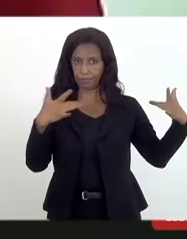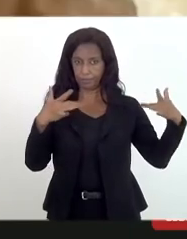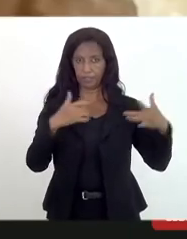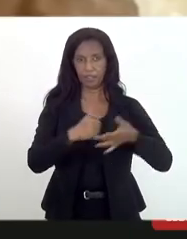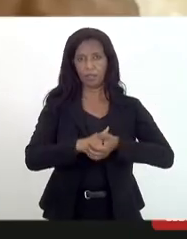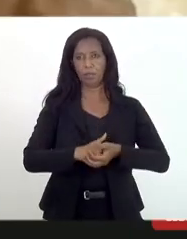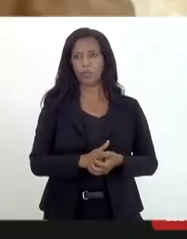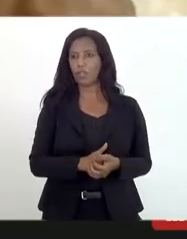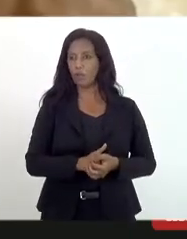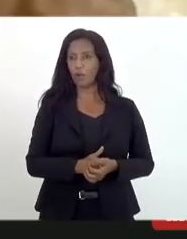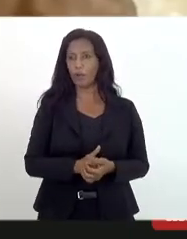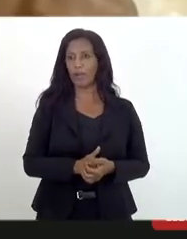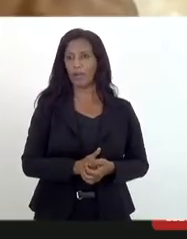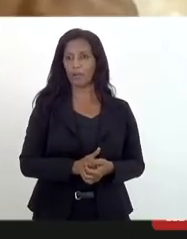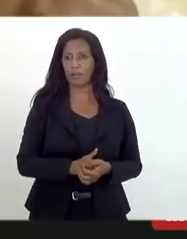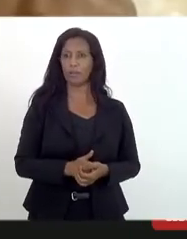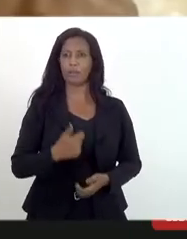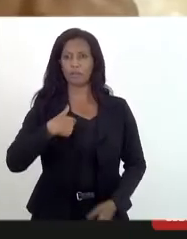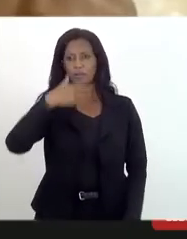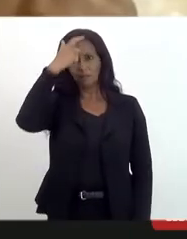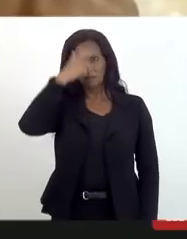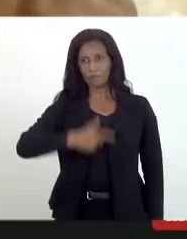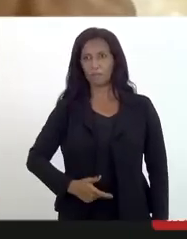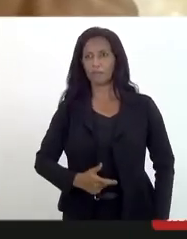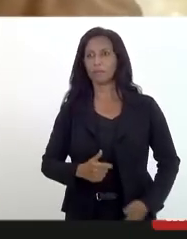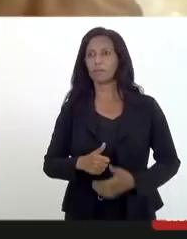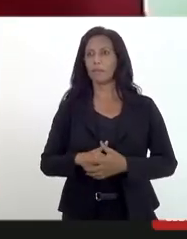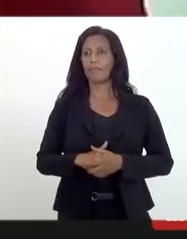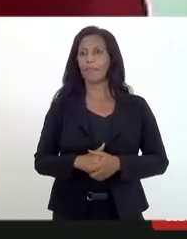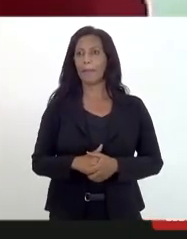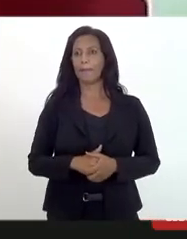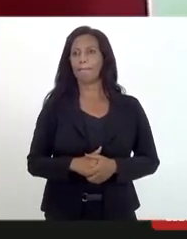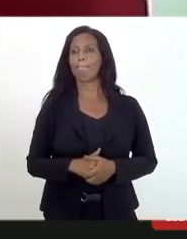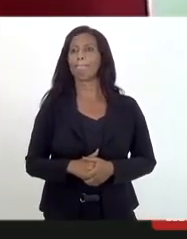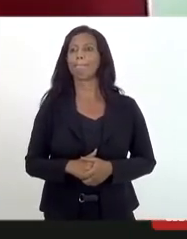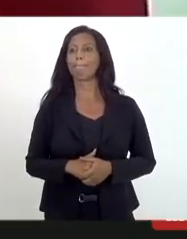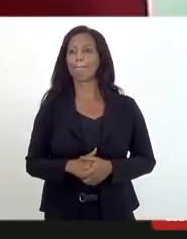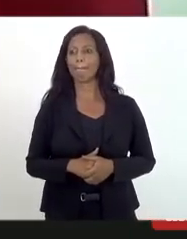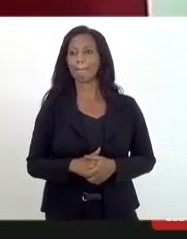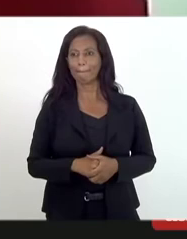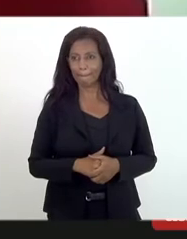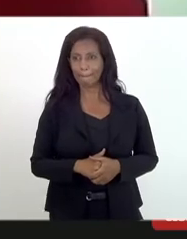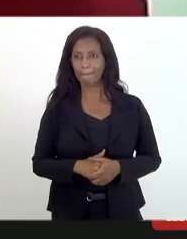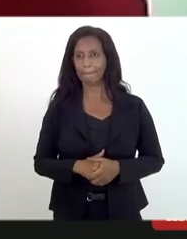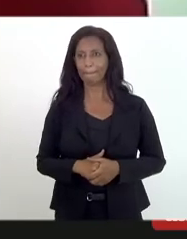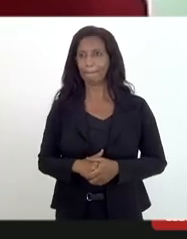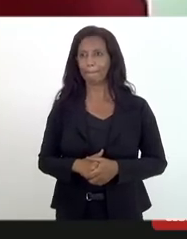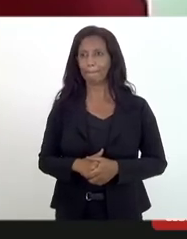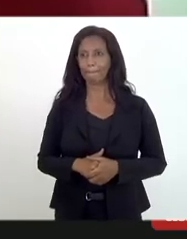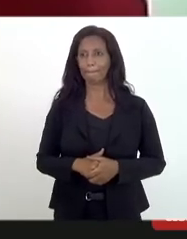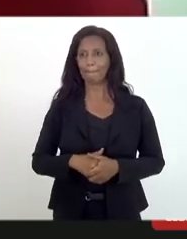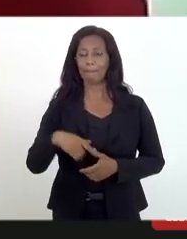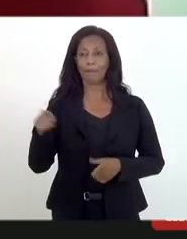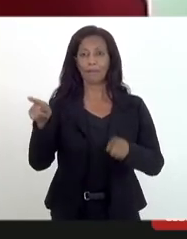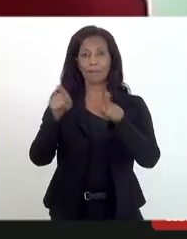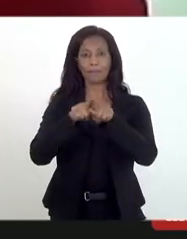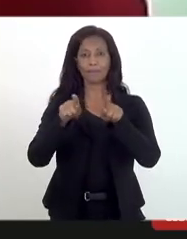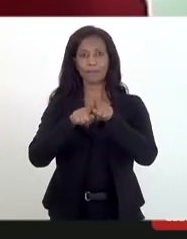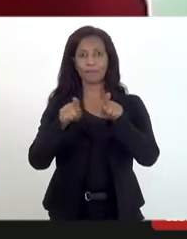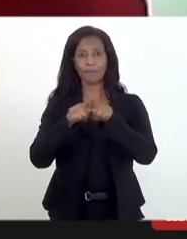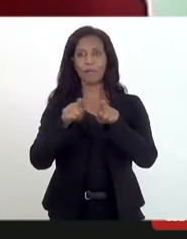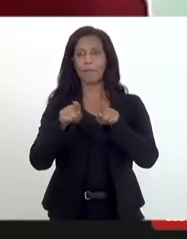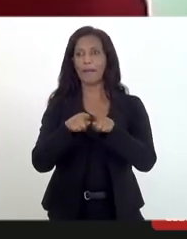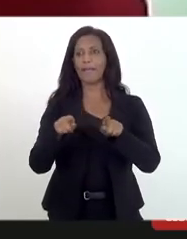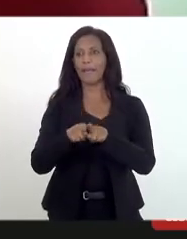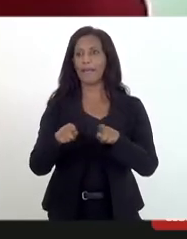e eu pessoalmente vou ligar não só para a delegada Márcia Nueri, mas também para o secretário da